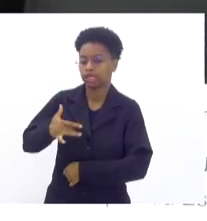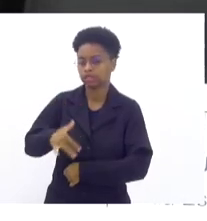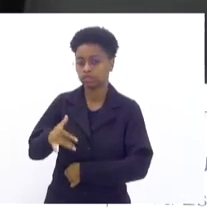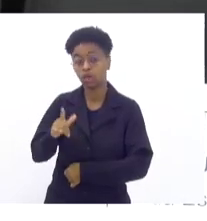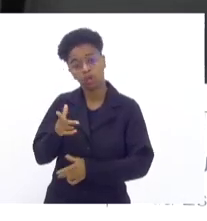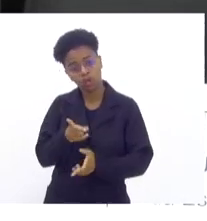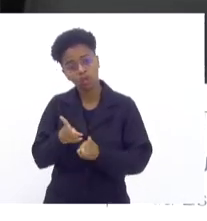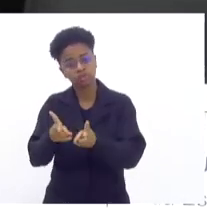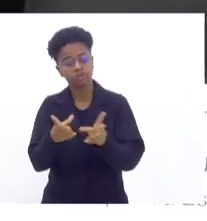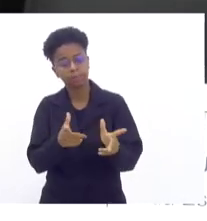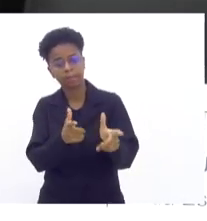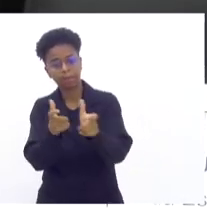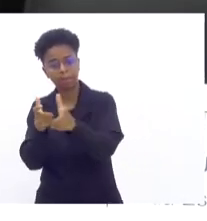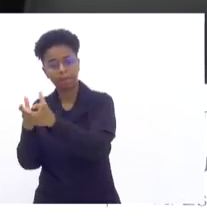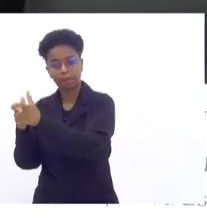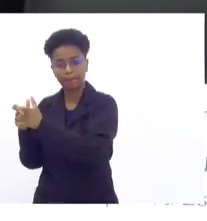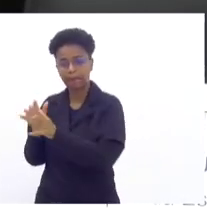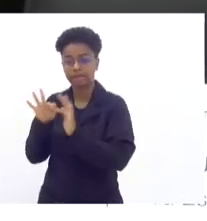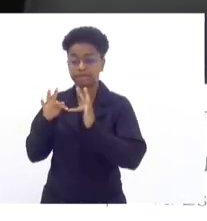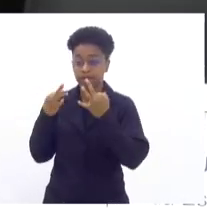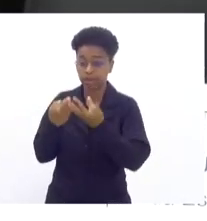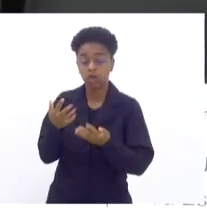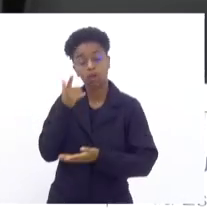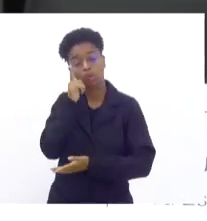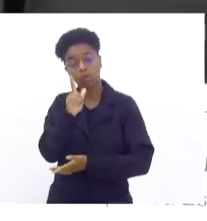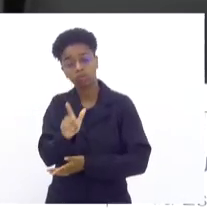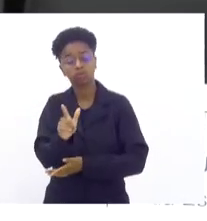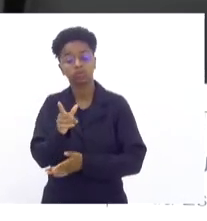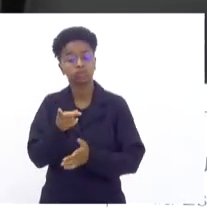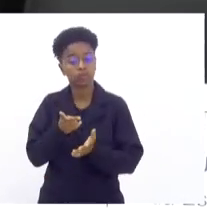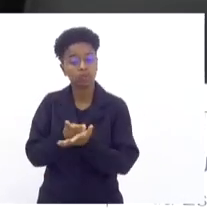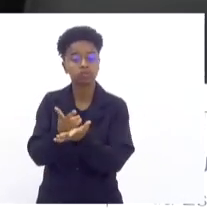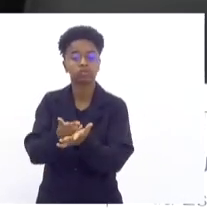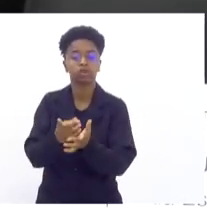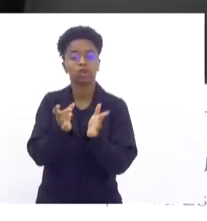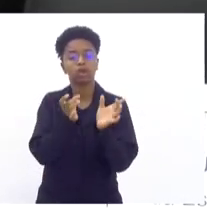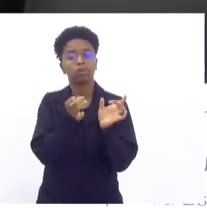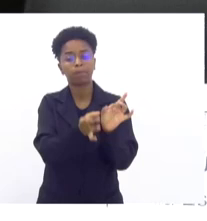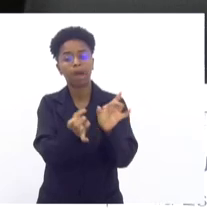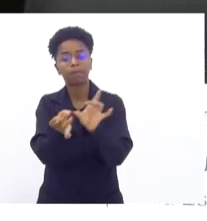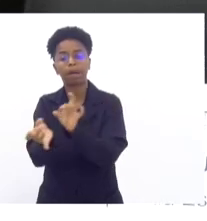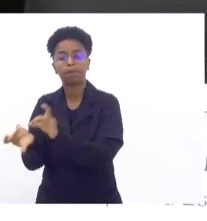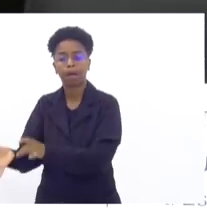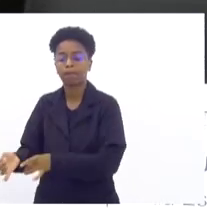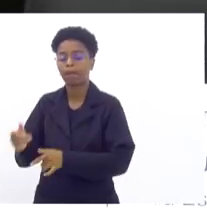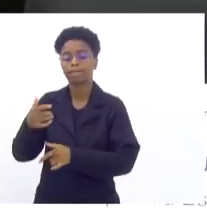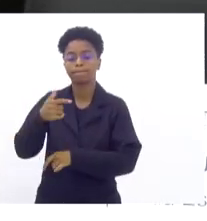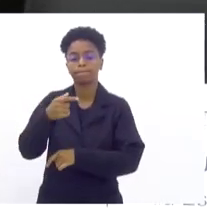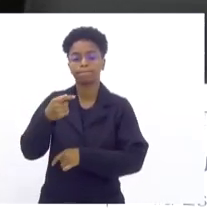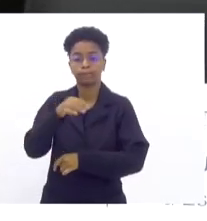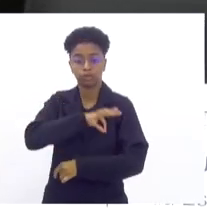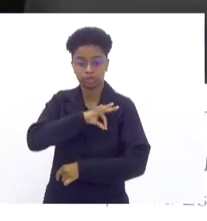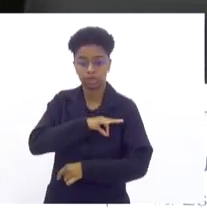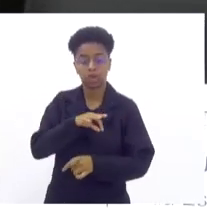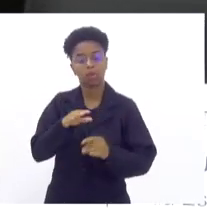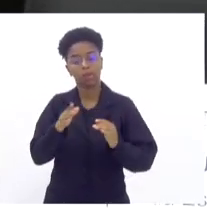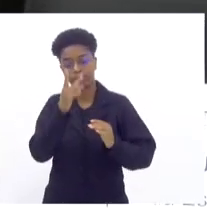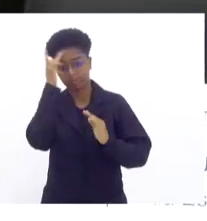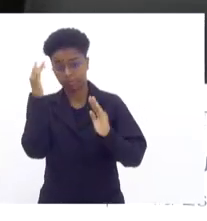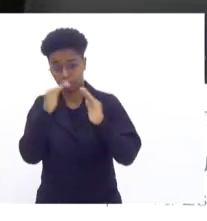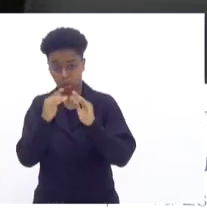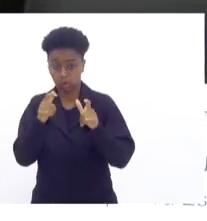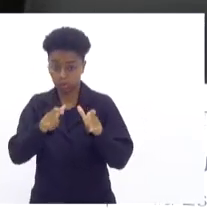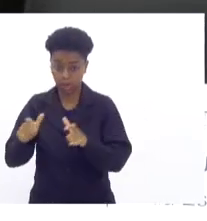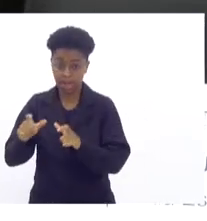continuar matando nossas famílias, vão continuar expulsando policiais, expulsando morador, tomando casa, mas muita